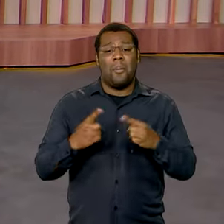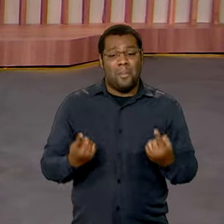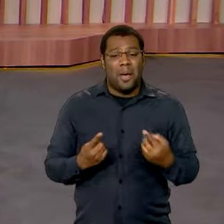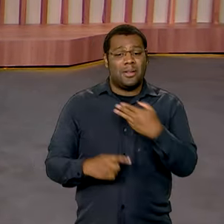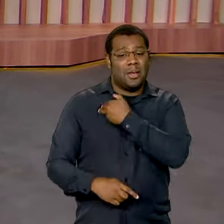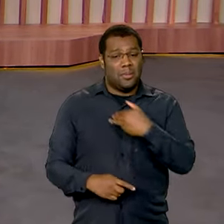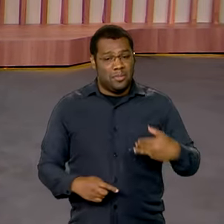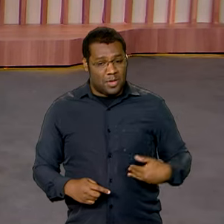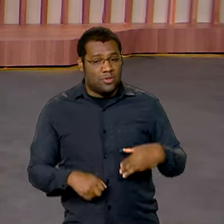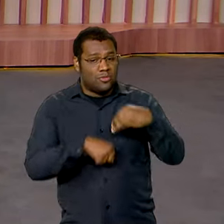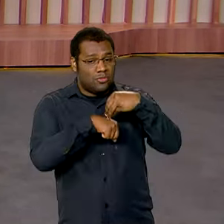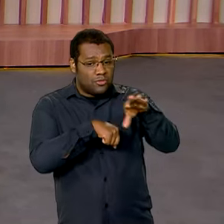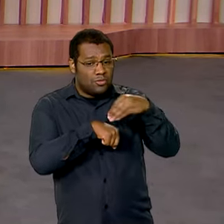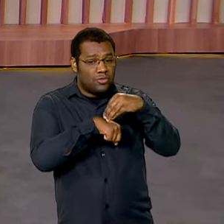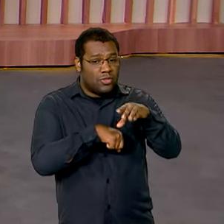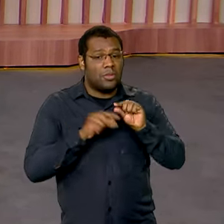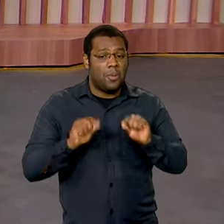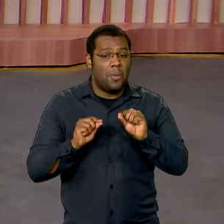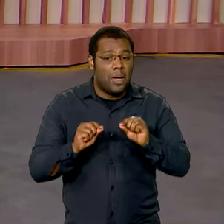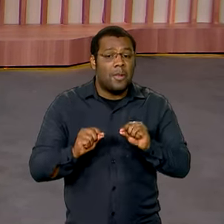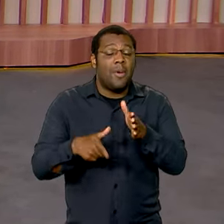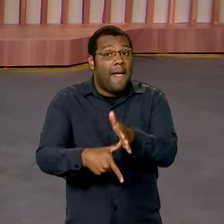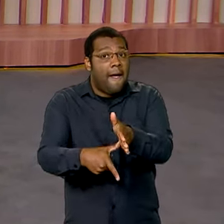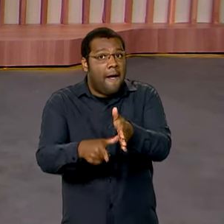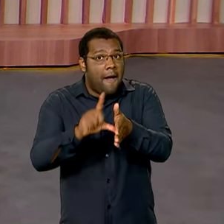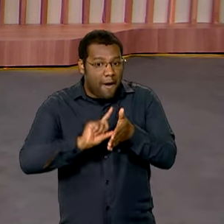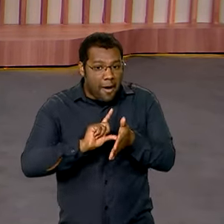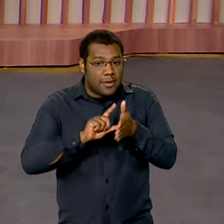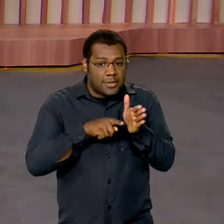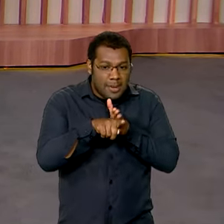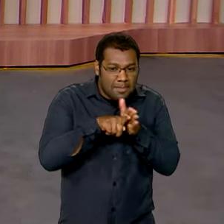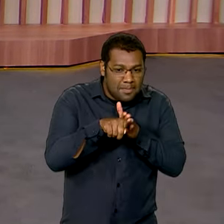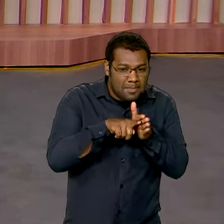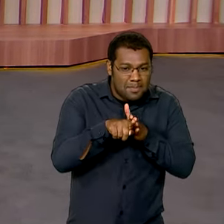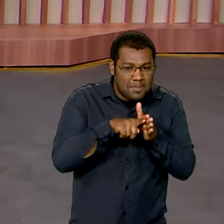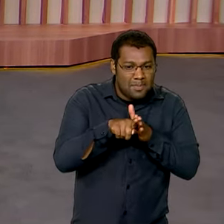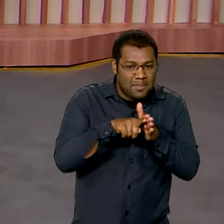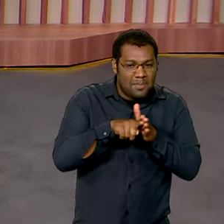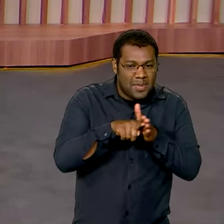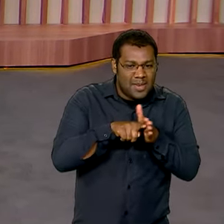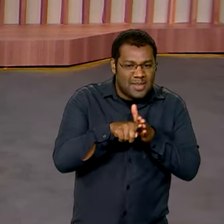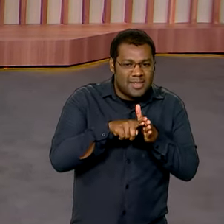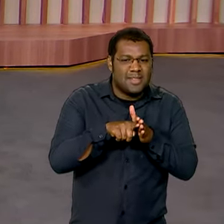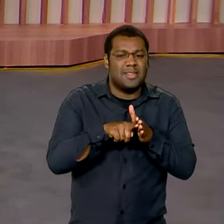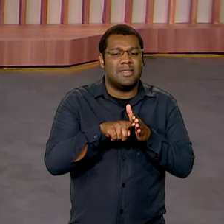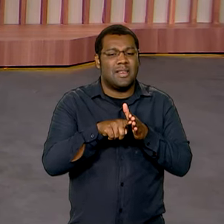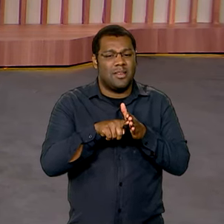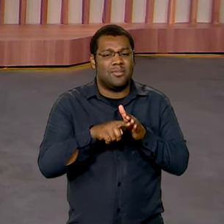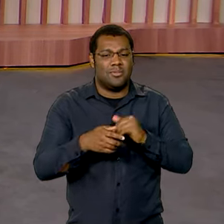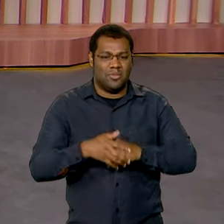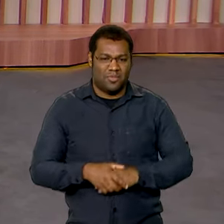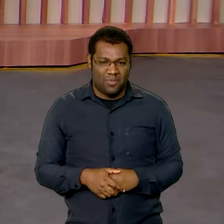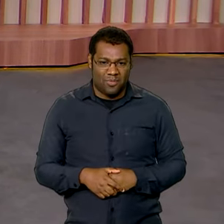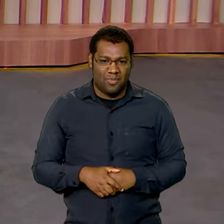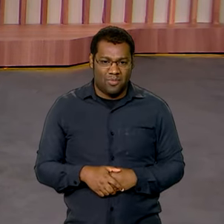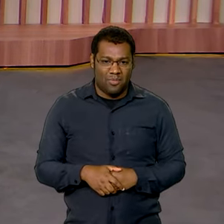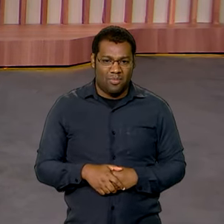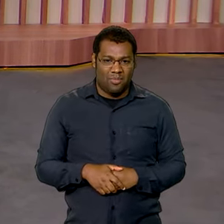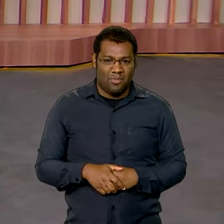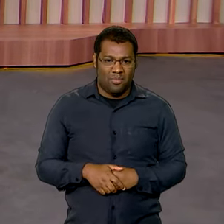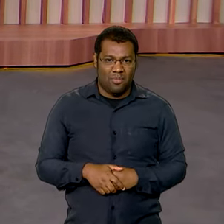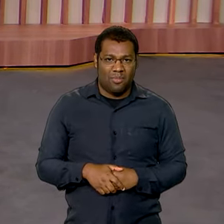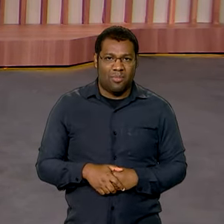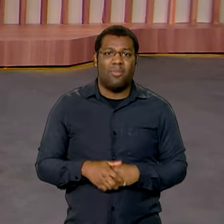a dica é, procure com antecedência. E aí, até depois que acabou o programa, fizemos uma